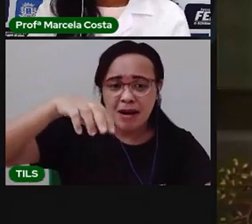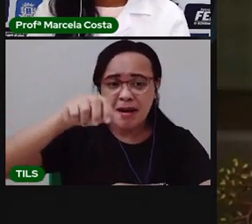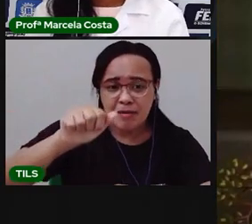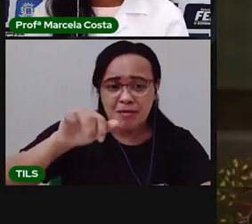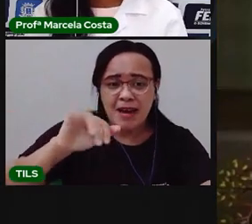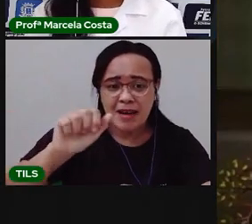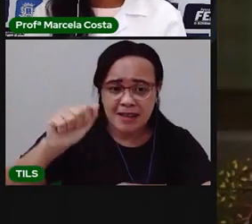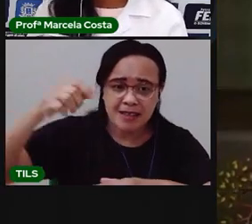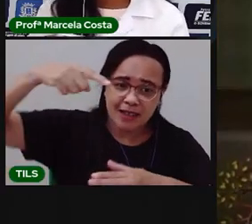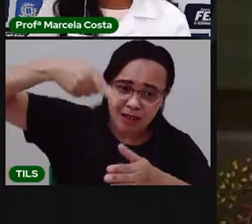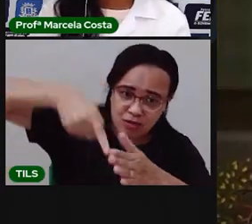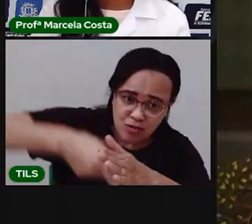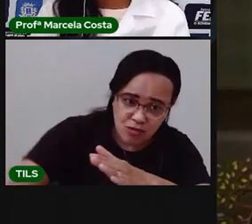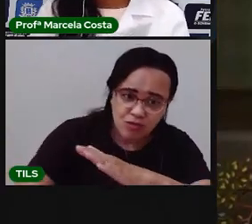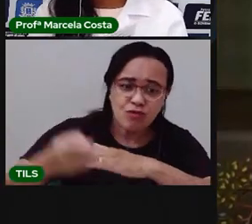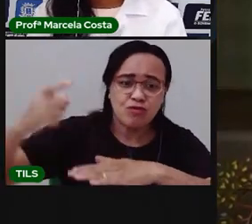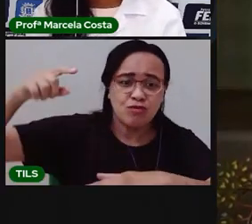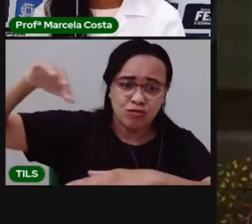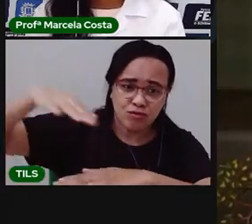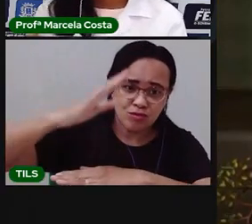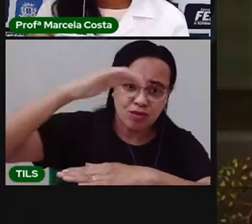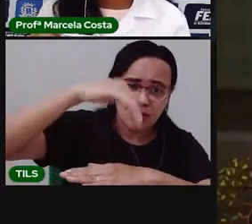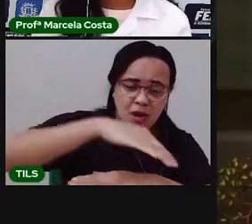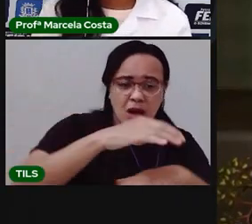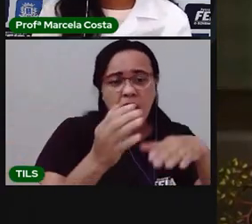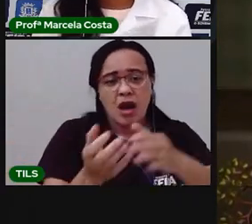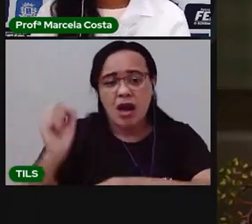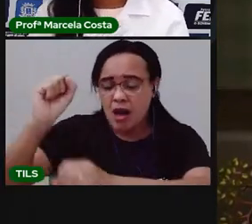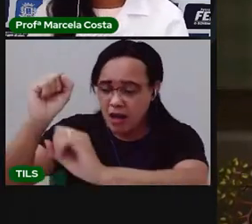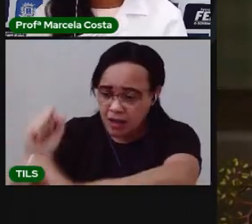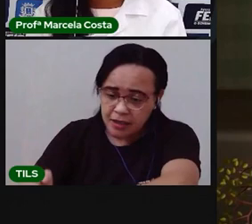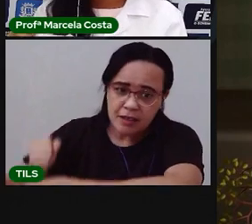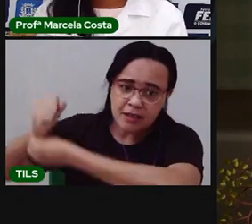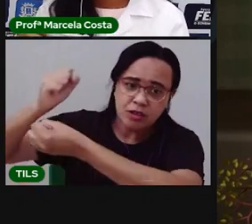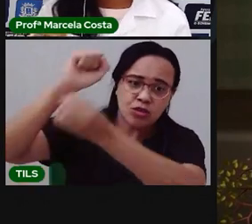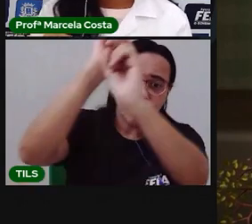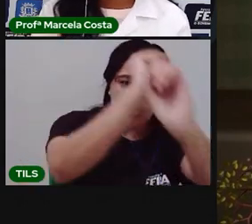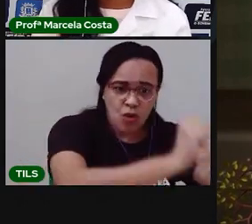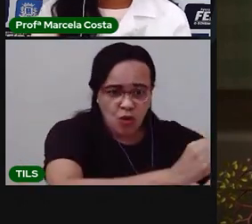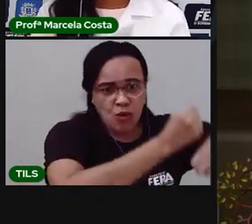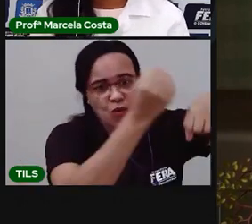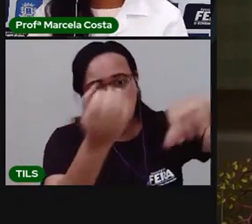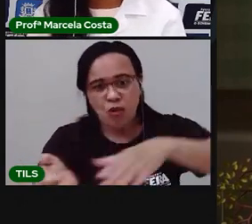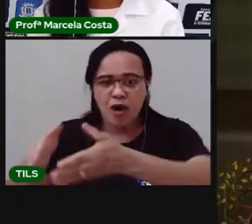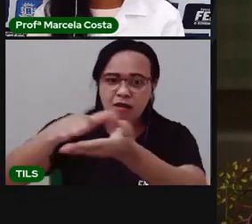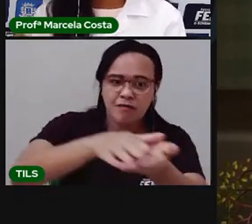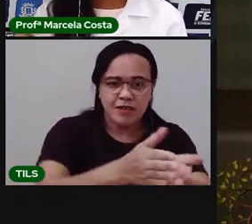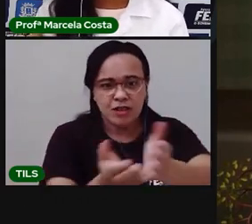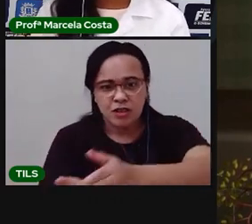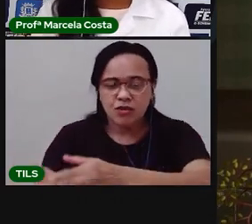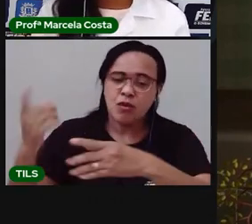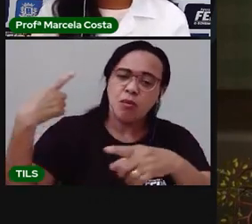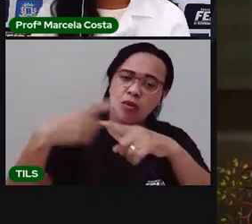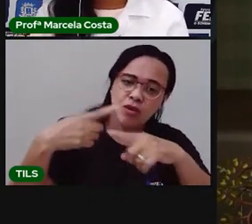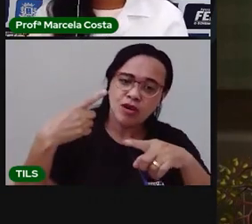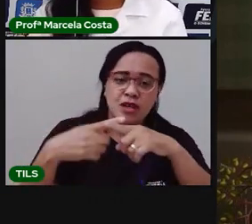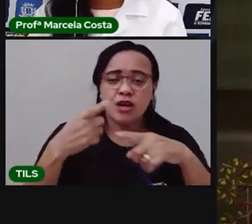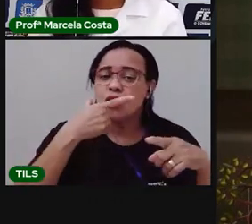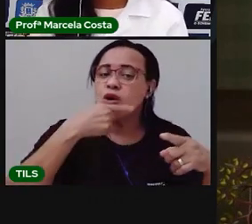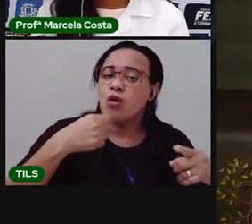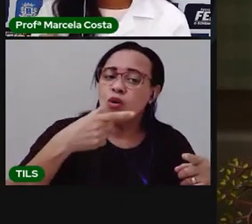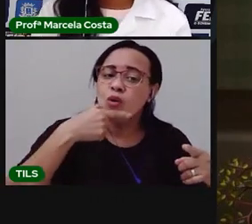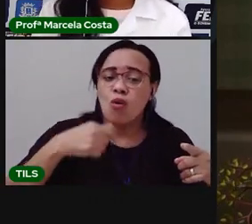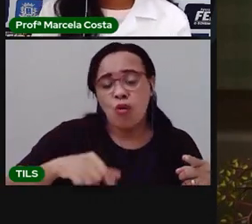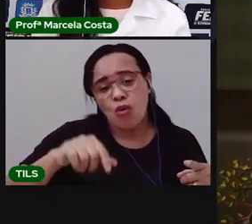A canoa virou, pois deixaram virar, foi por causa do Joãozinho que não soube